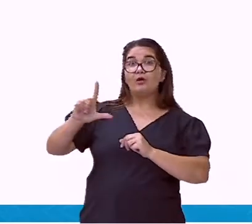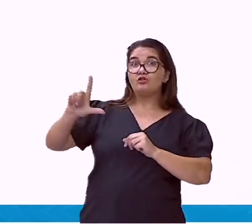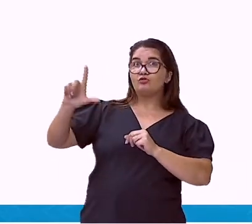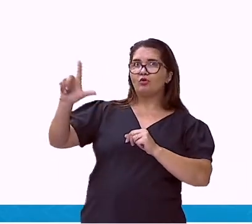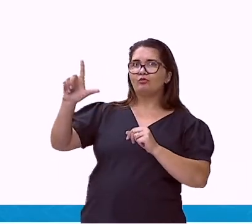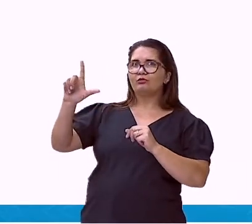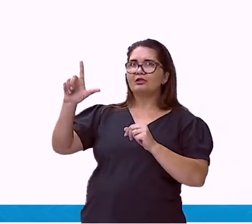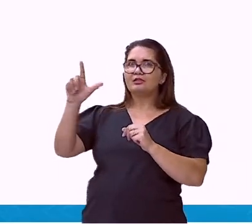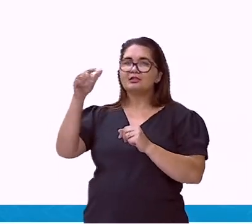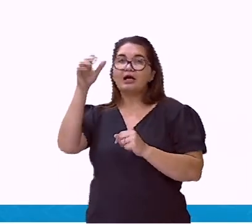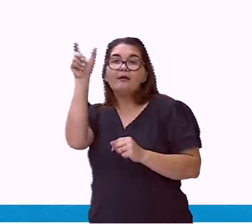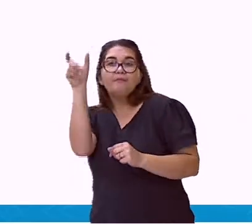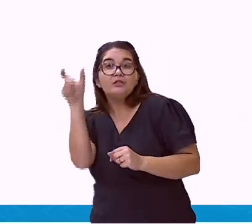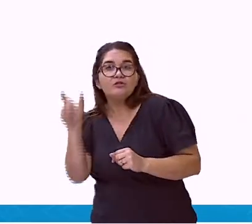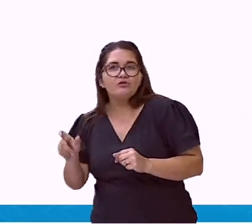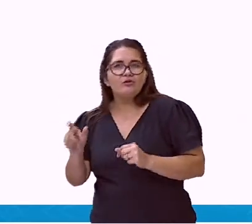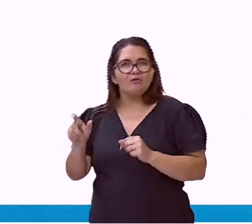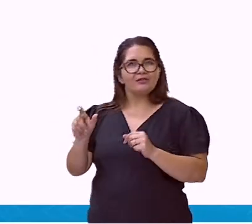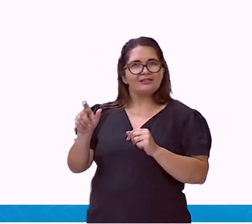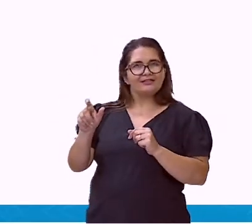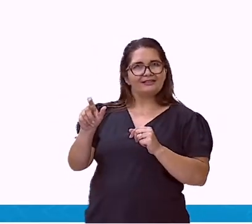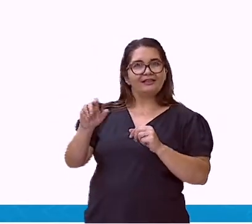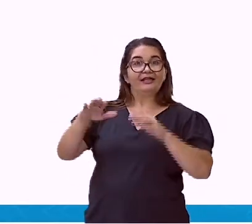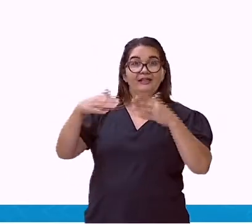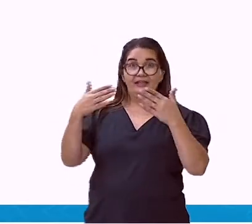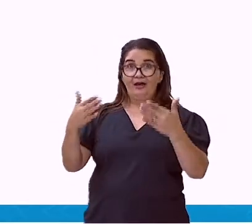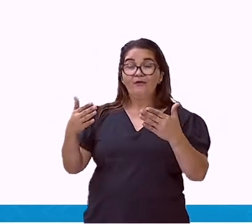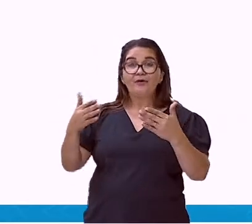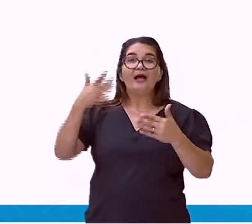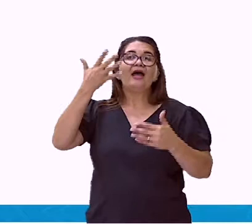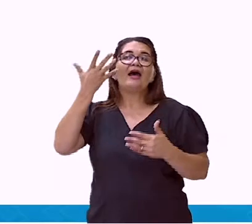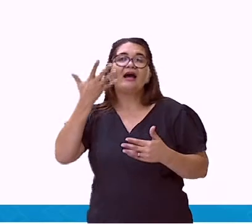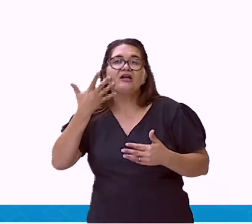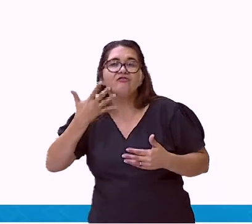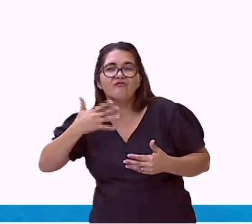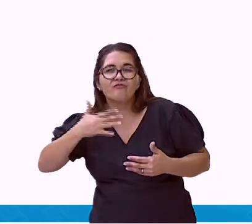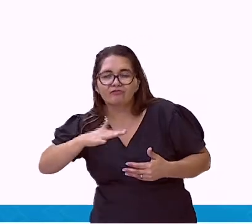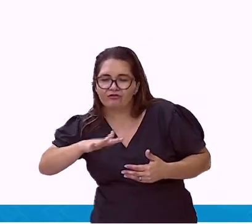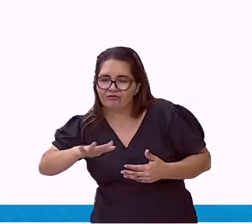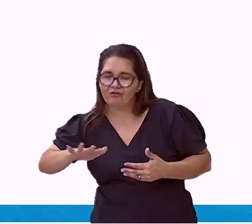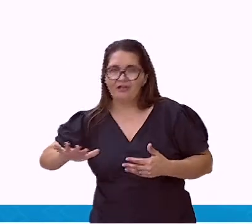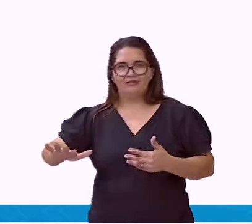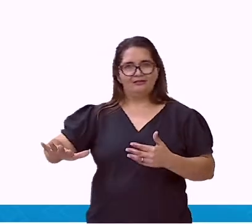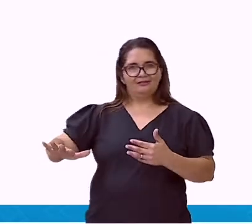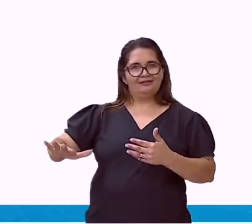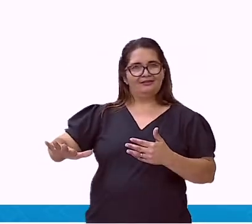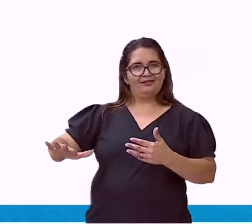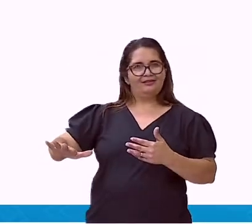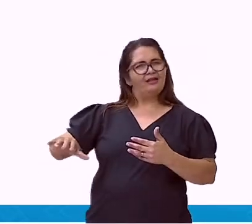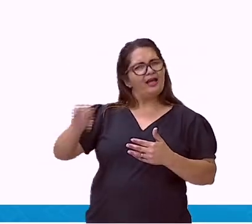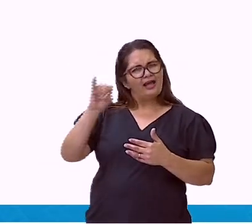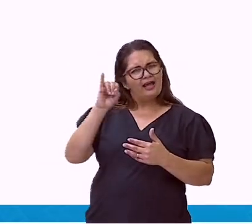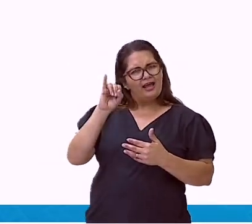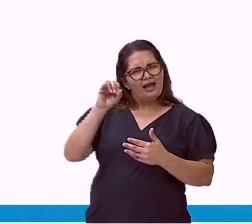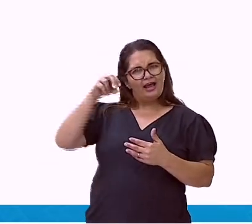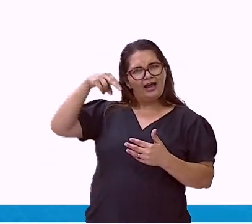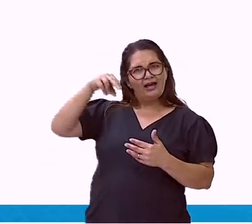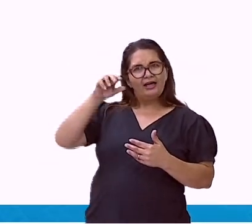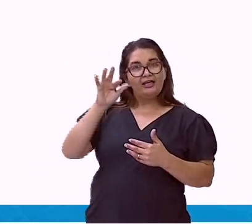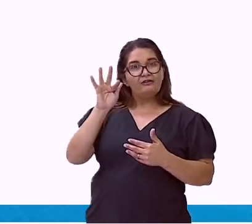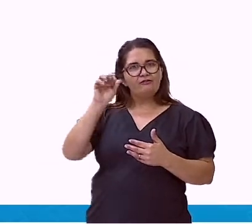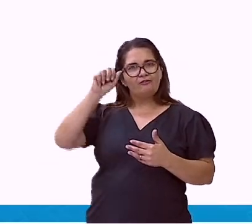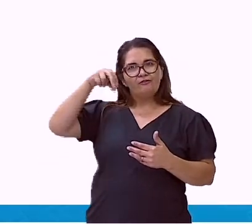quais são as características deste período da vida? O que a gente tem na infância que